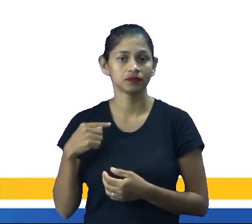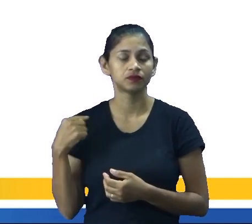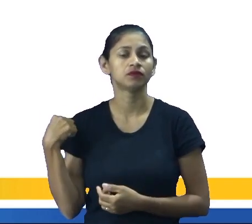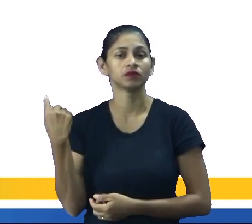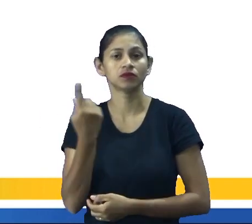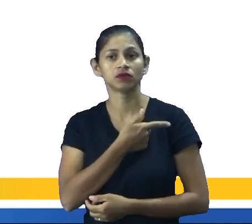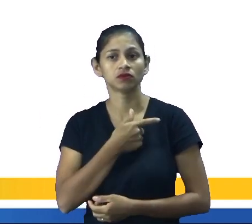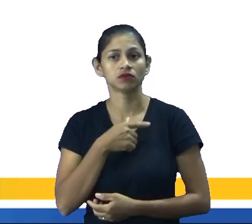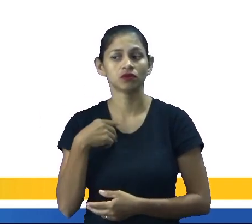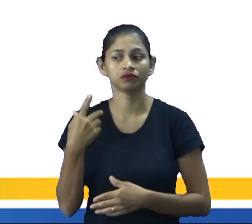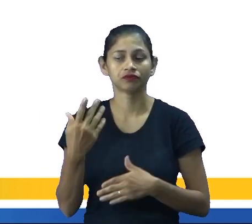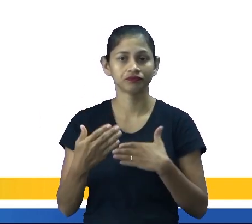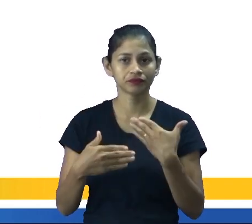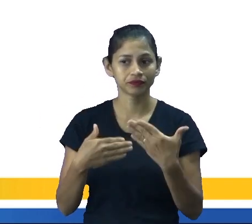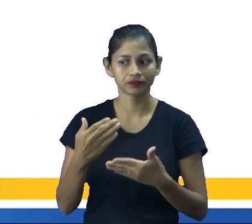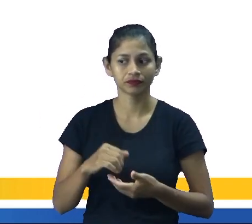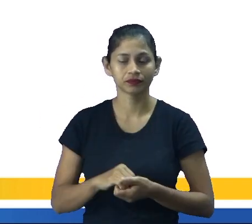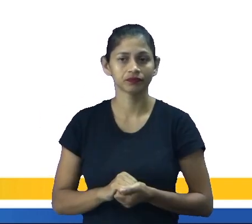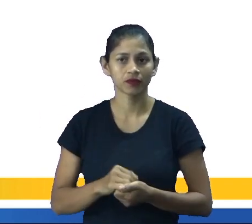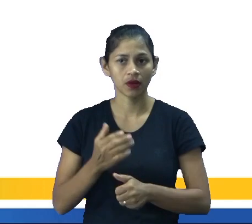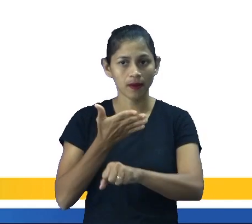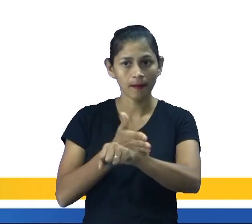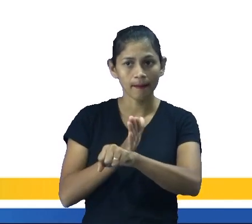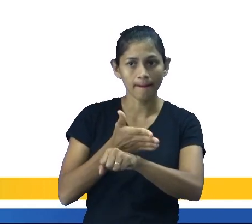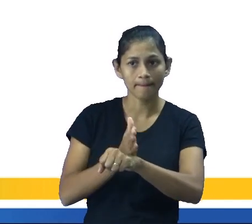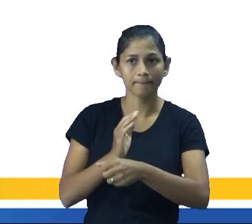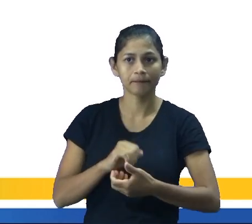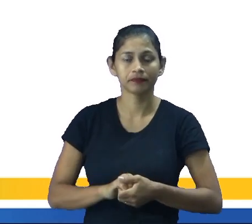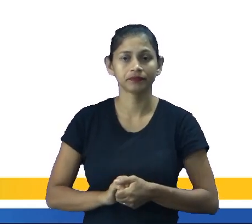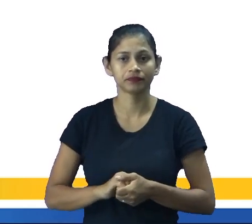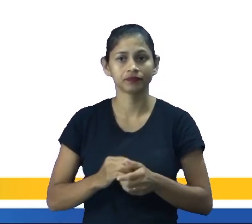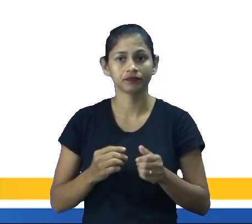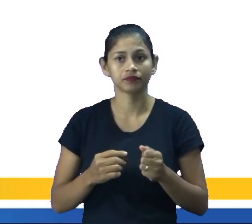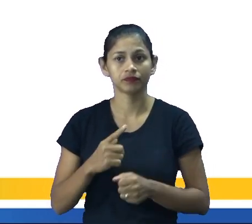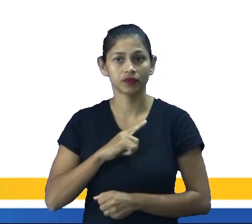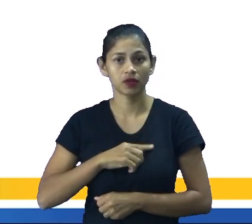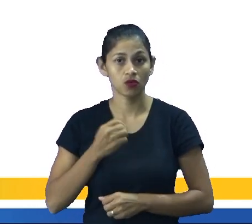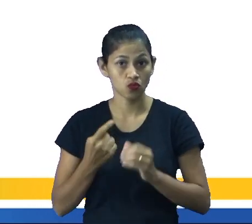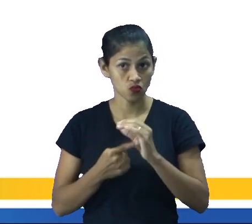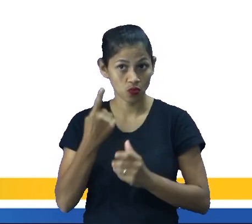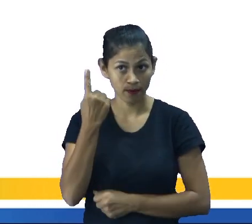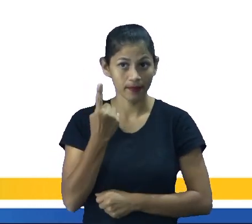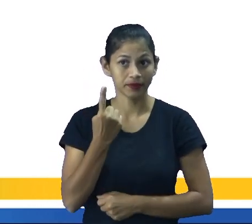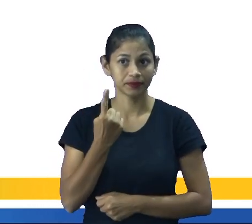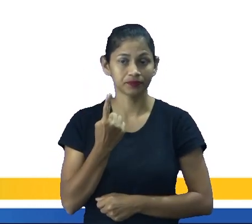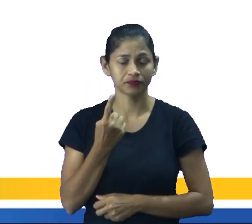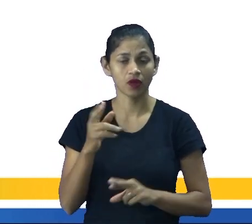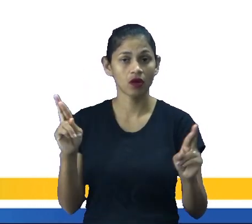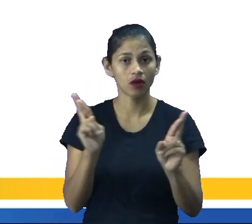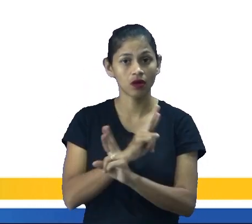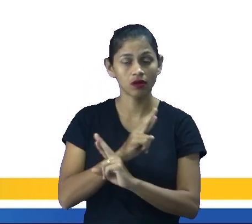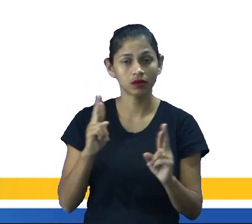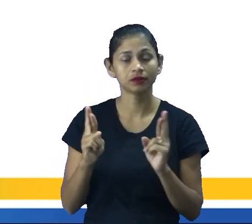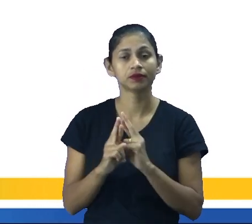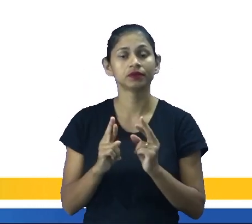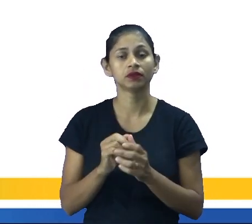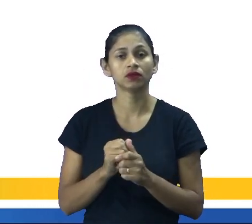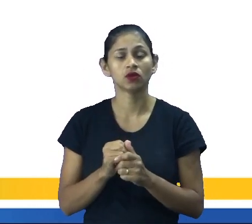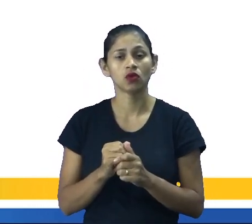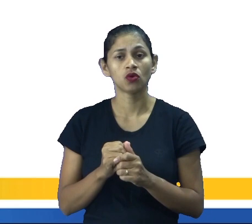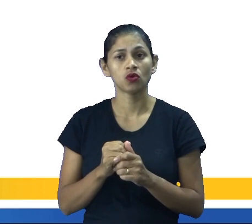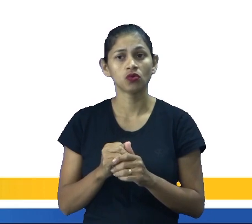celebrações e vamos para o exercício, ok? Nós temos apenas uma questão. Vocês vão relacionar os